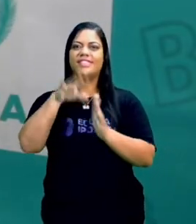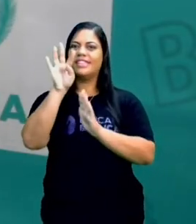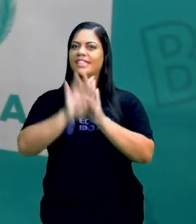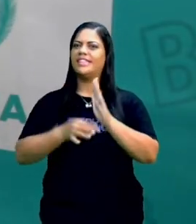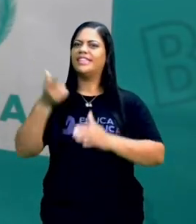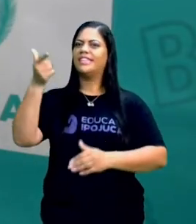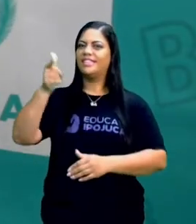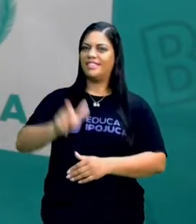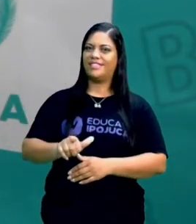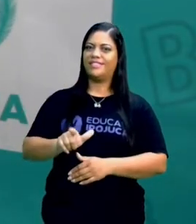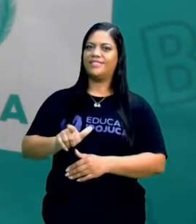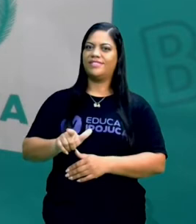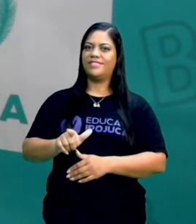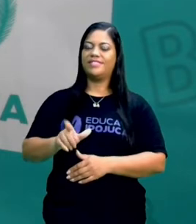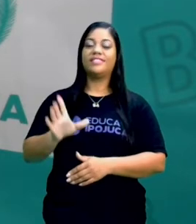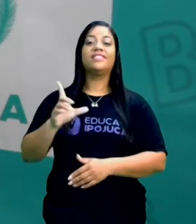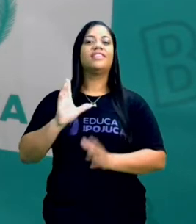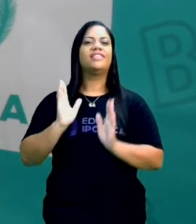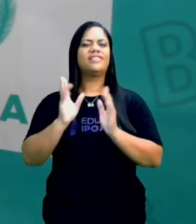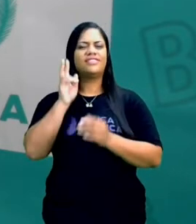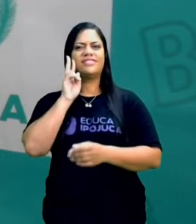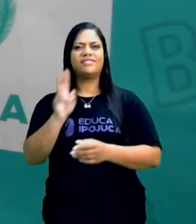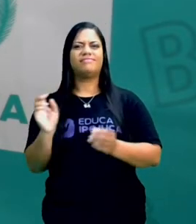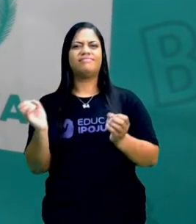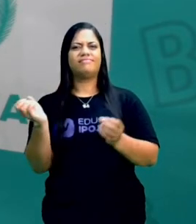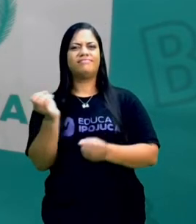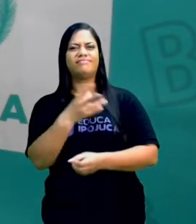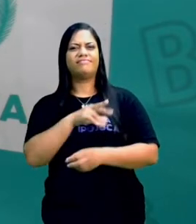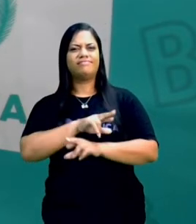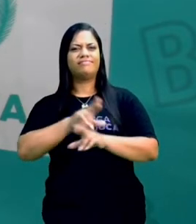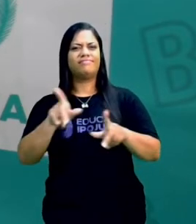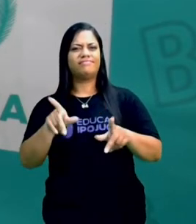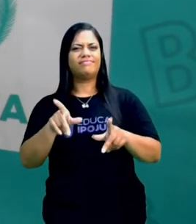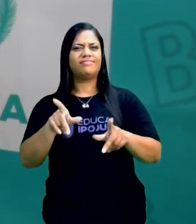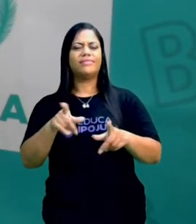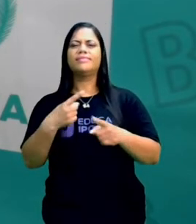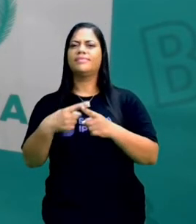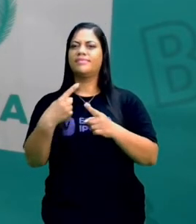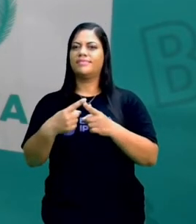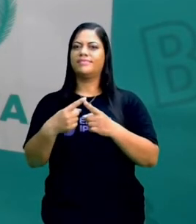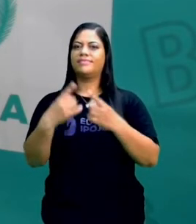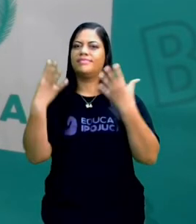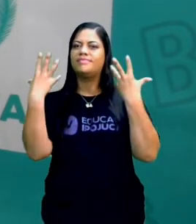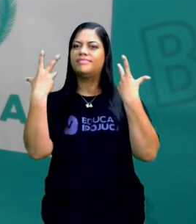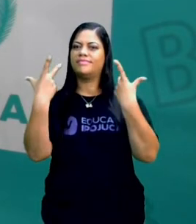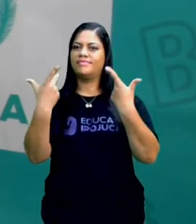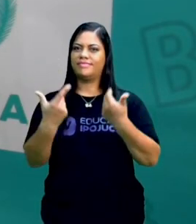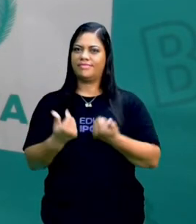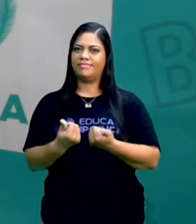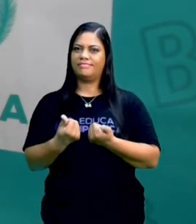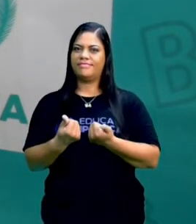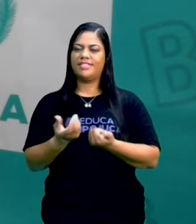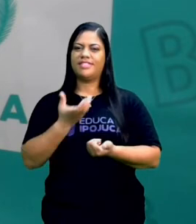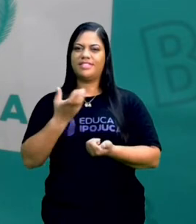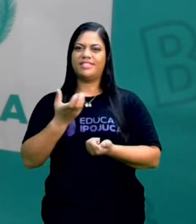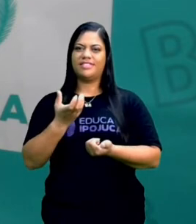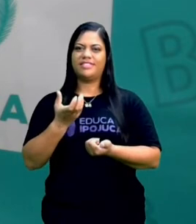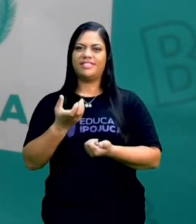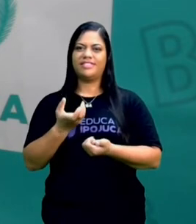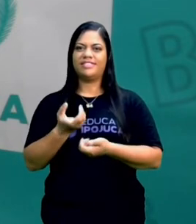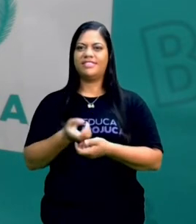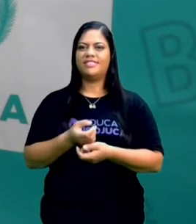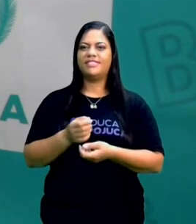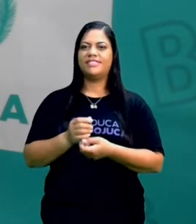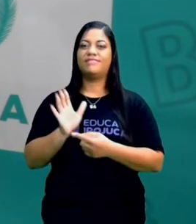novamente, a gente já tem um novo olhar. Por que será que os animais queriam provocar,